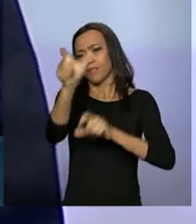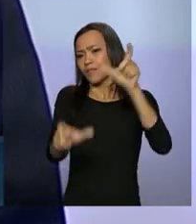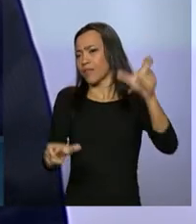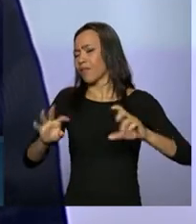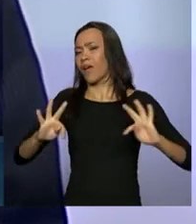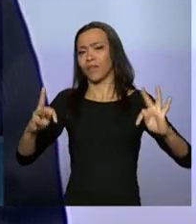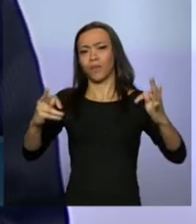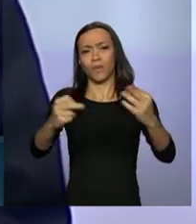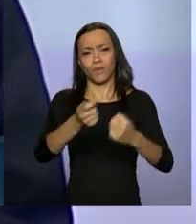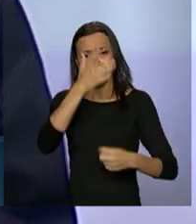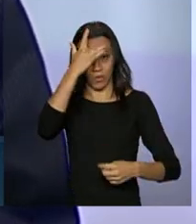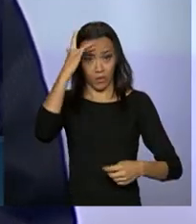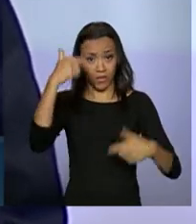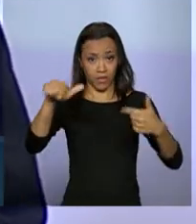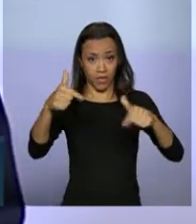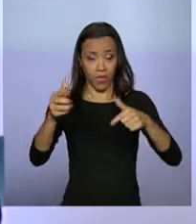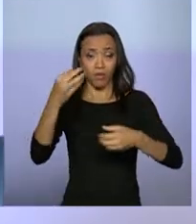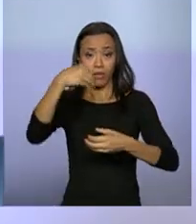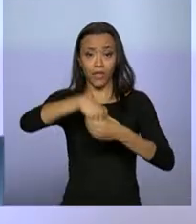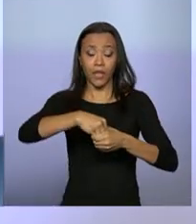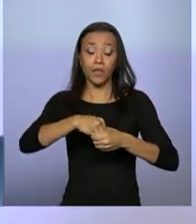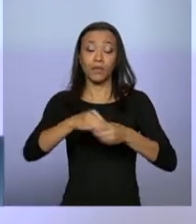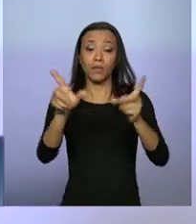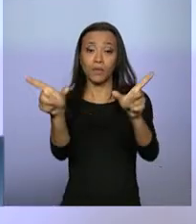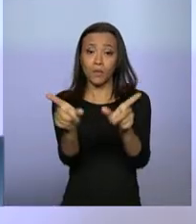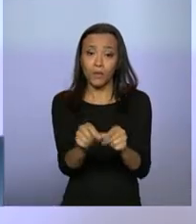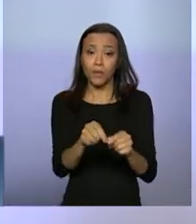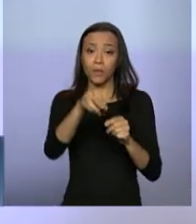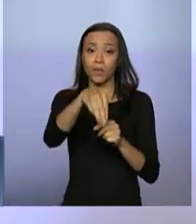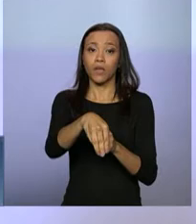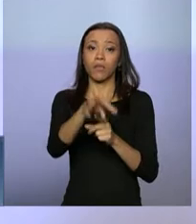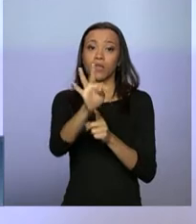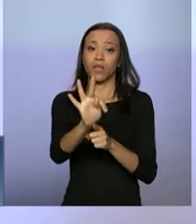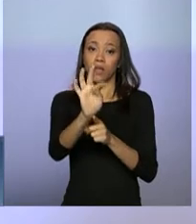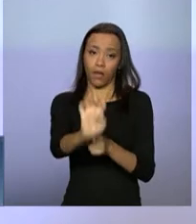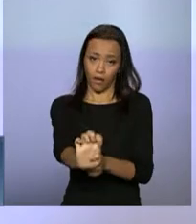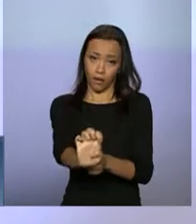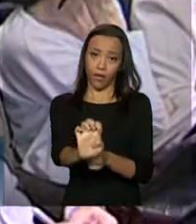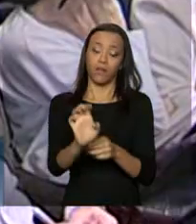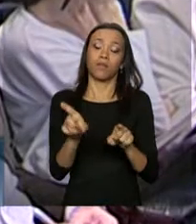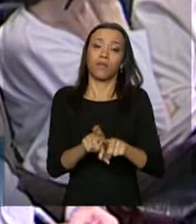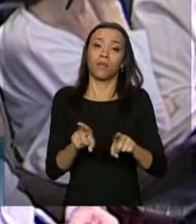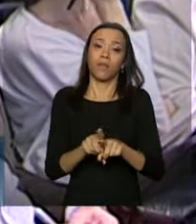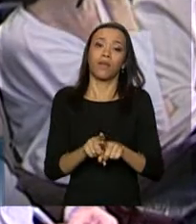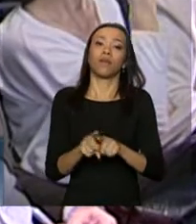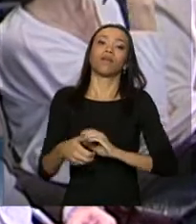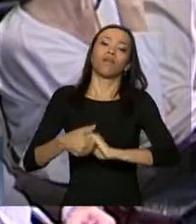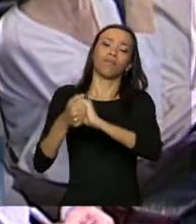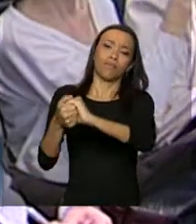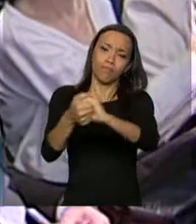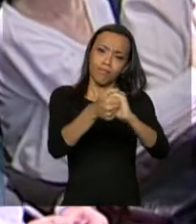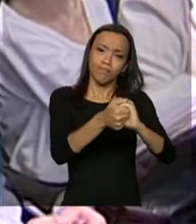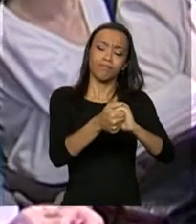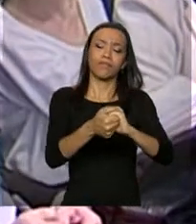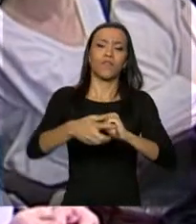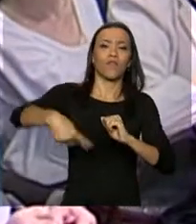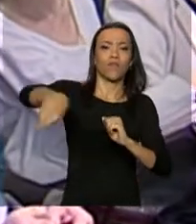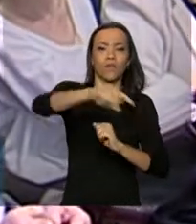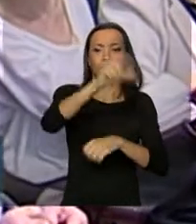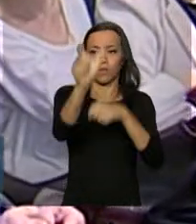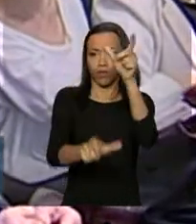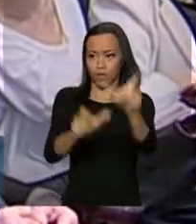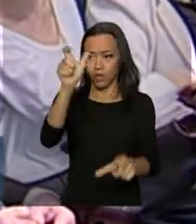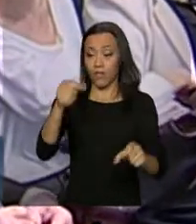Ministério do Trabalho, especialmente aqueles que atuam nessa área, aos senhores auditores fiscais do Ministério do